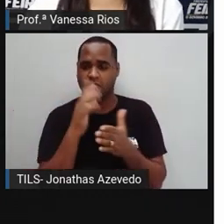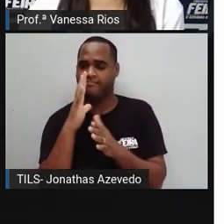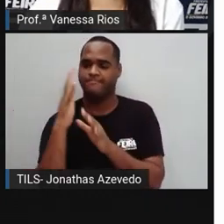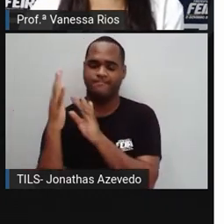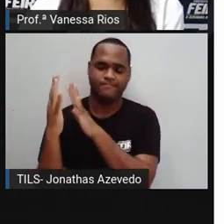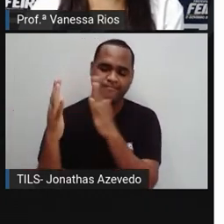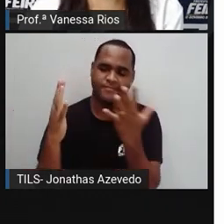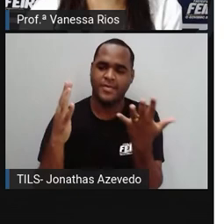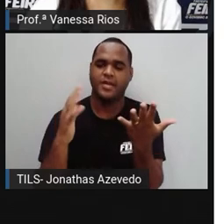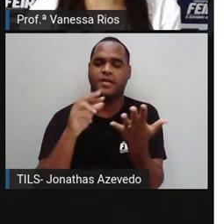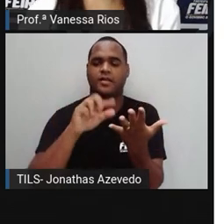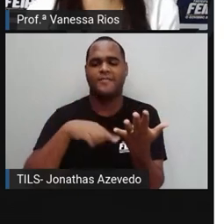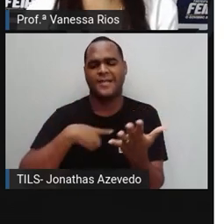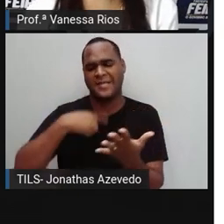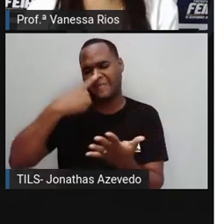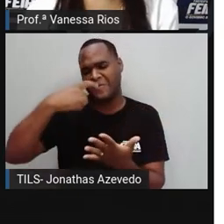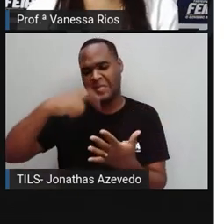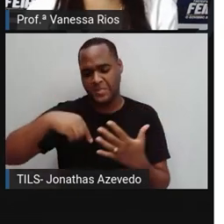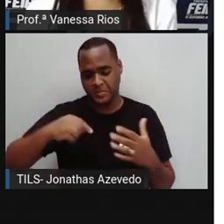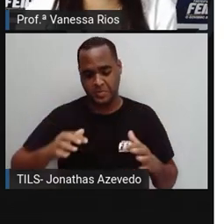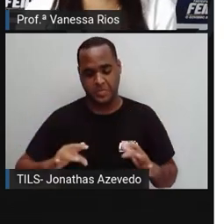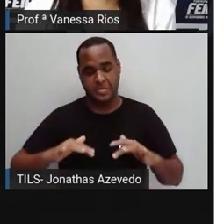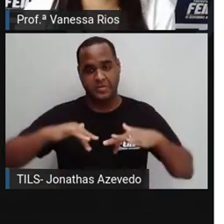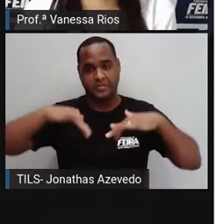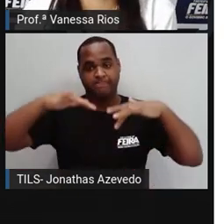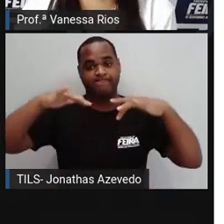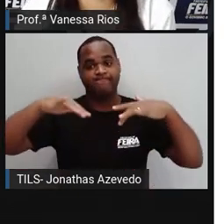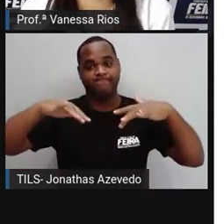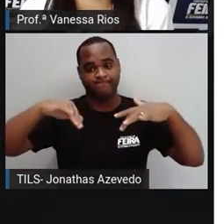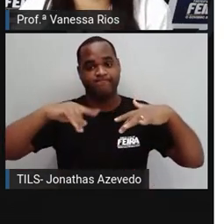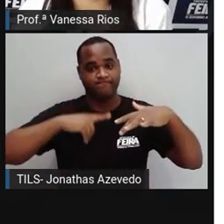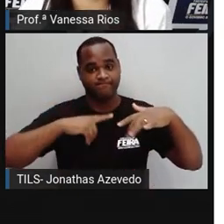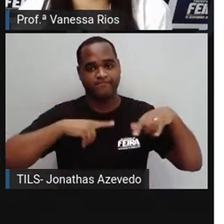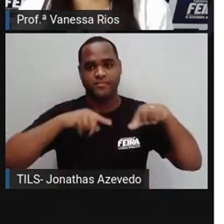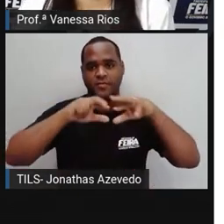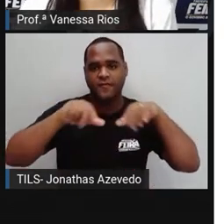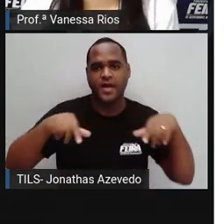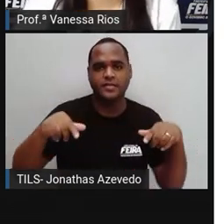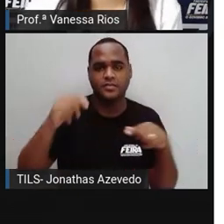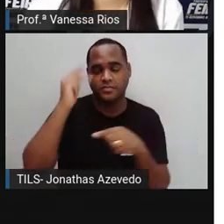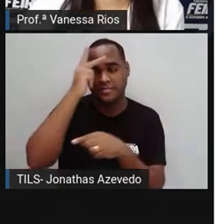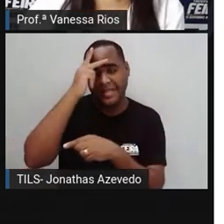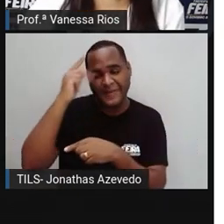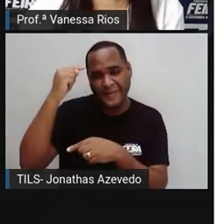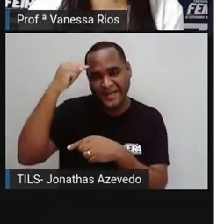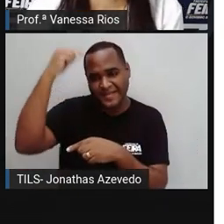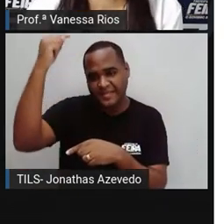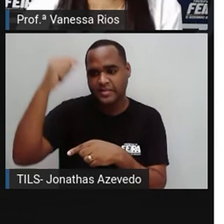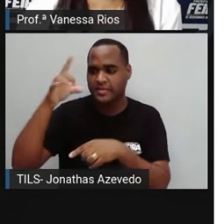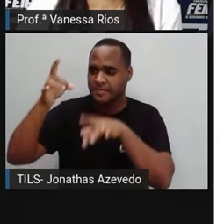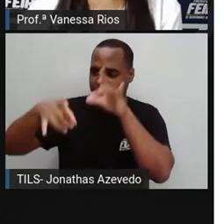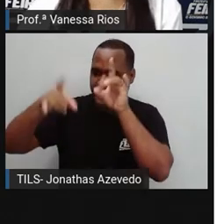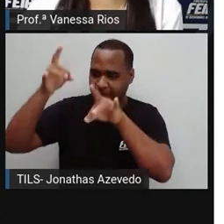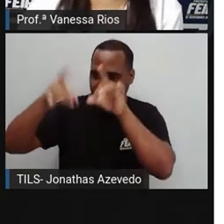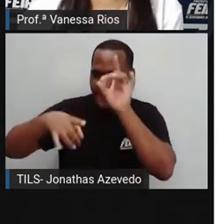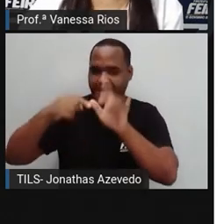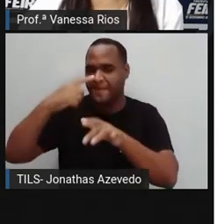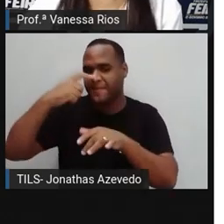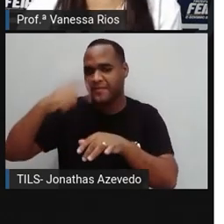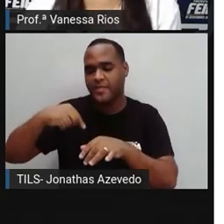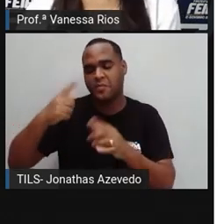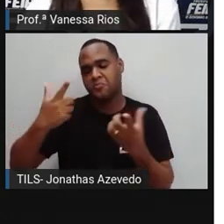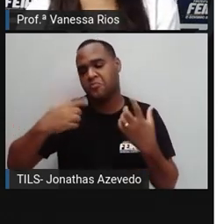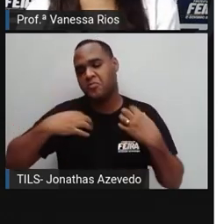produção excessiva de lixo. Então, muita coisa que, de repente, as pessoas jogariam aí no lixo, como